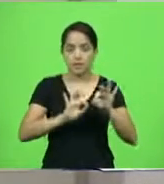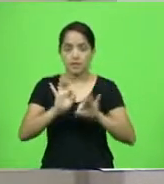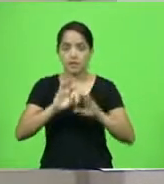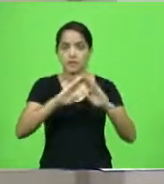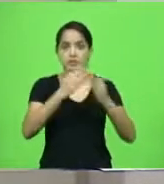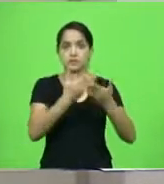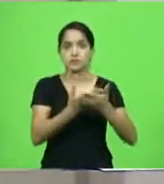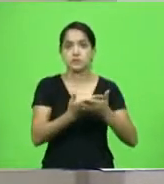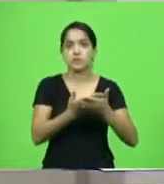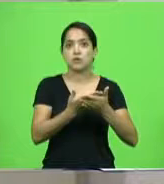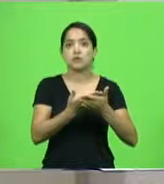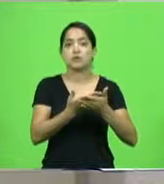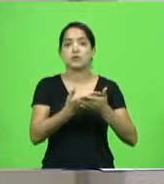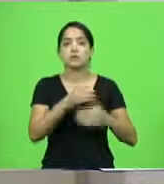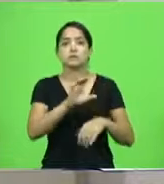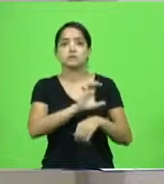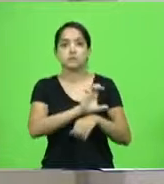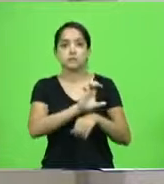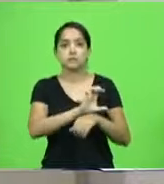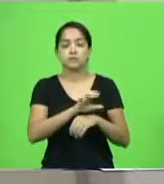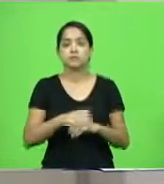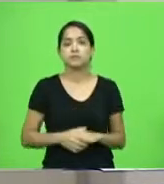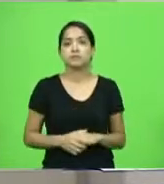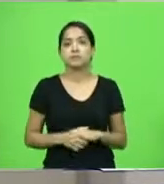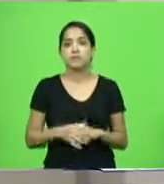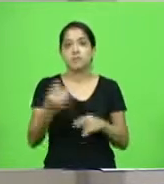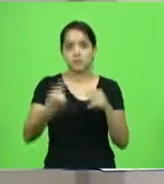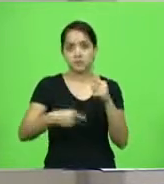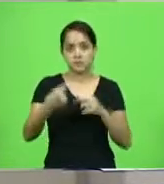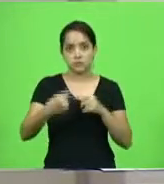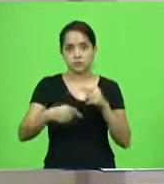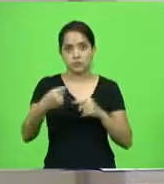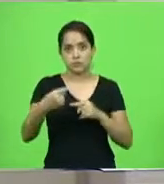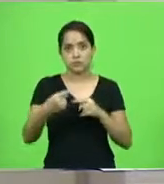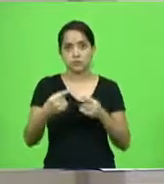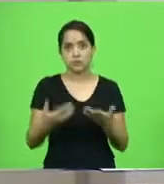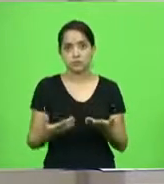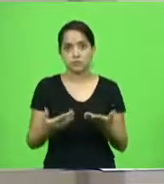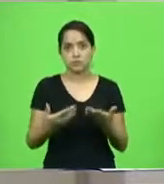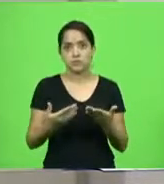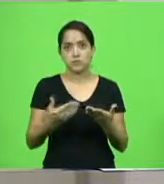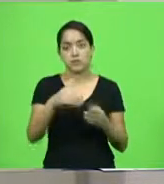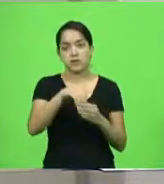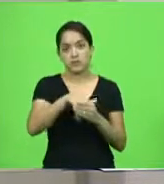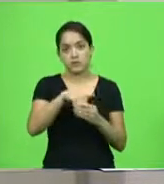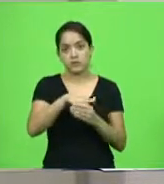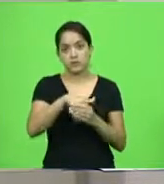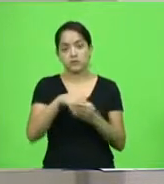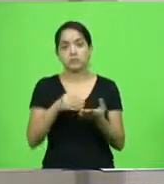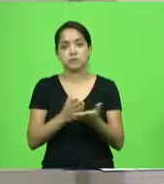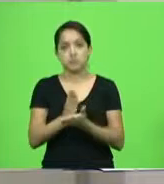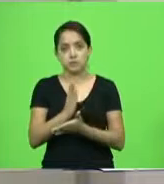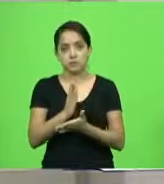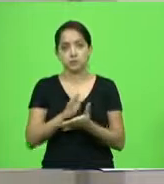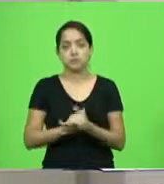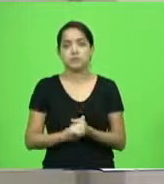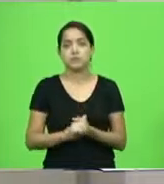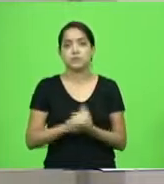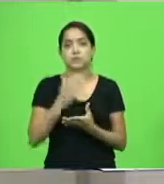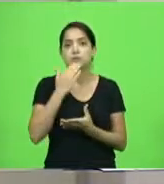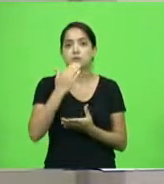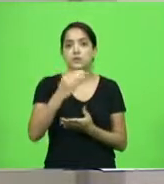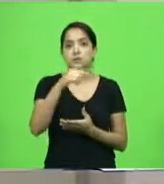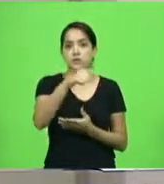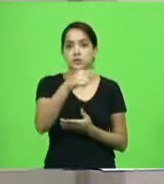estadual nesse período de pandemia. Em discussão, em votação, aprovado. Requerimento